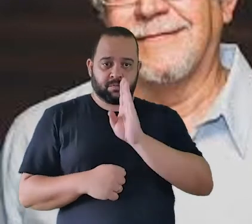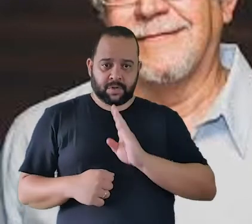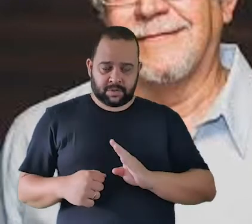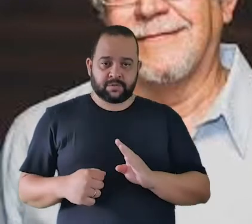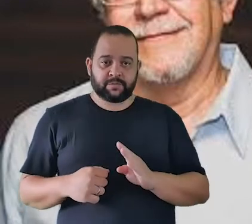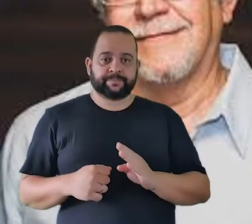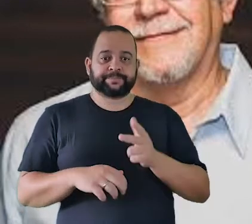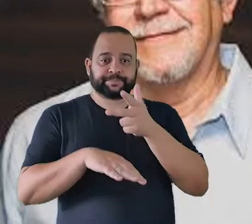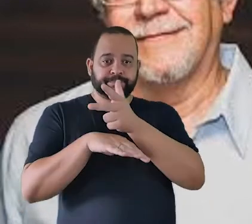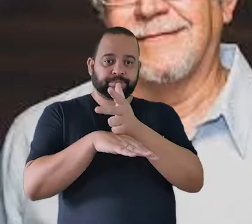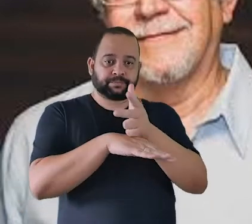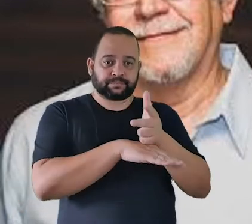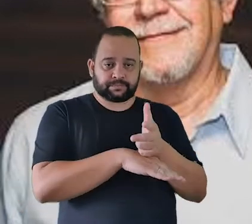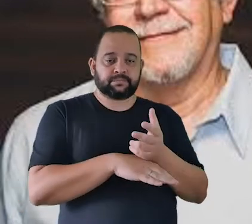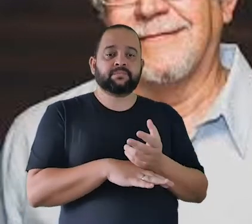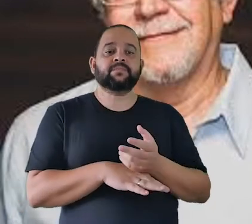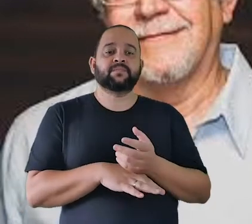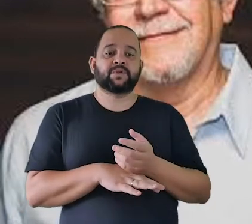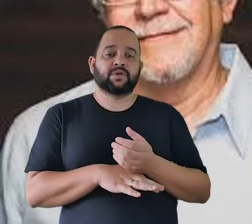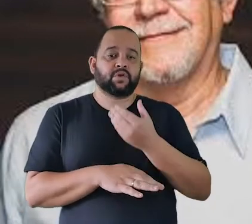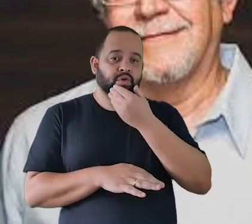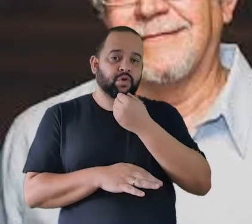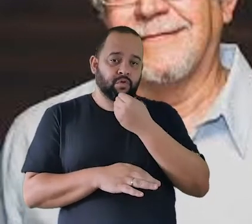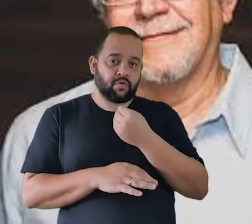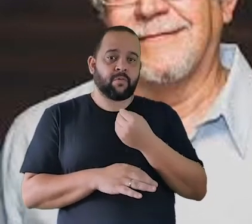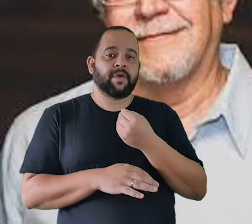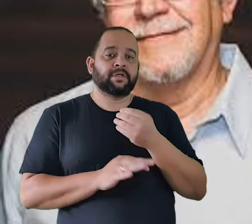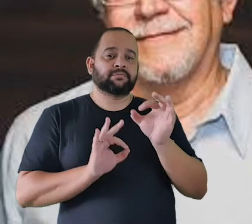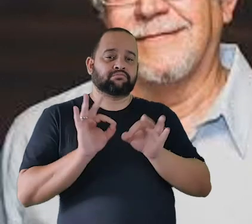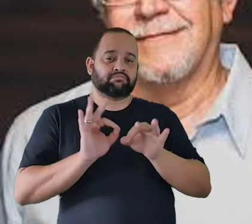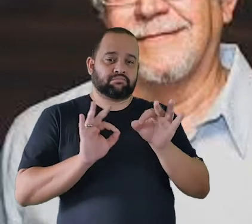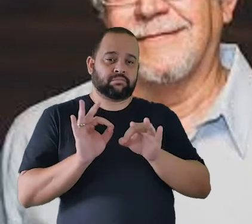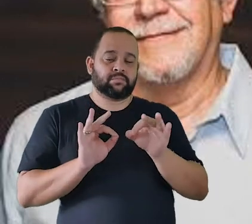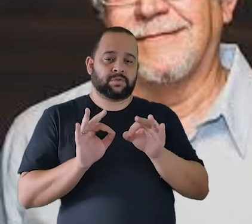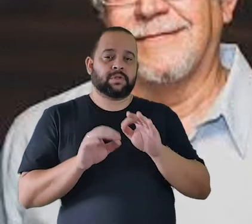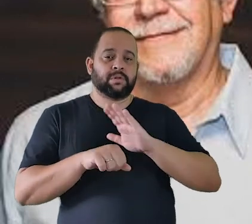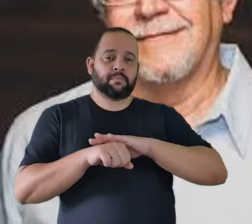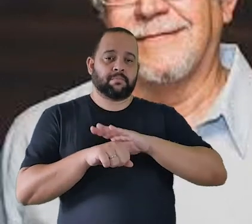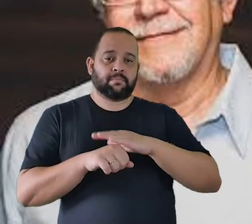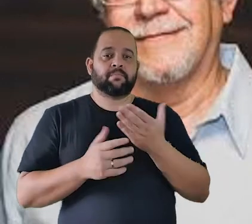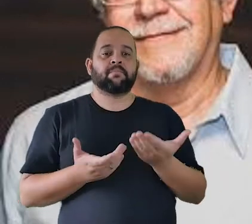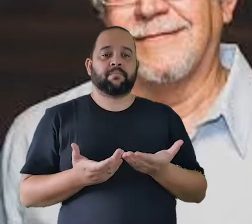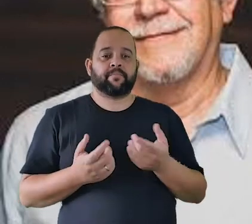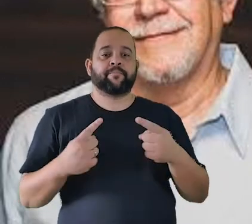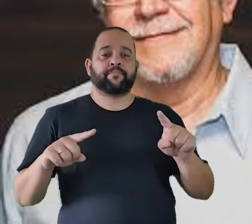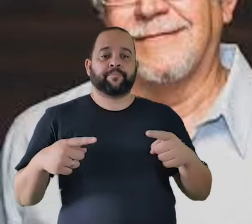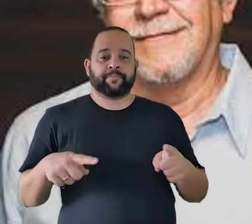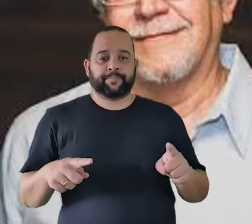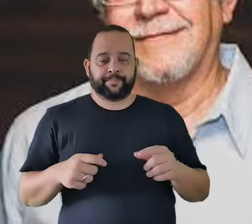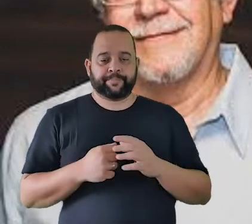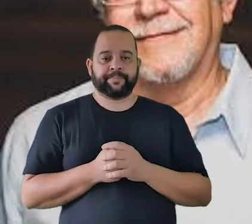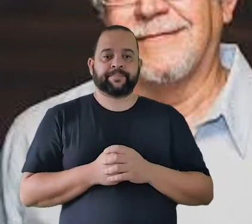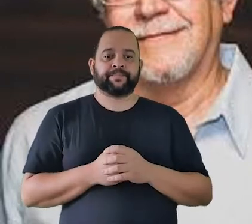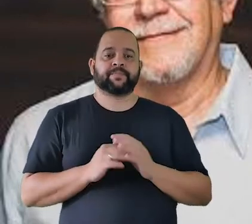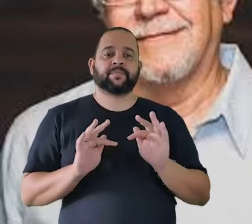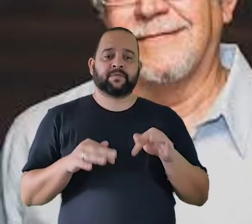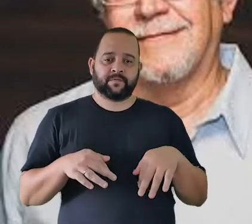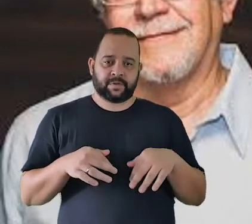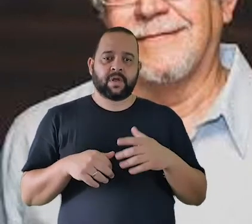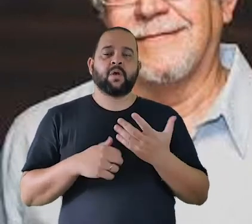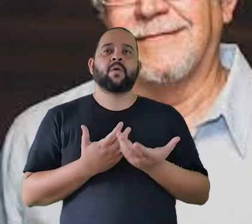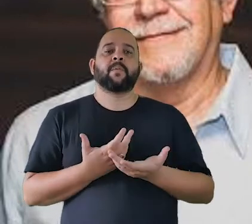que o Alexandre fez a trilha terminando essa parte